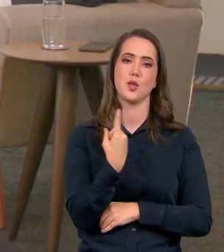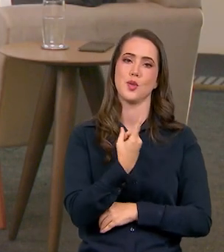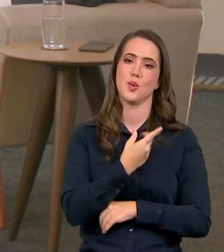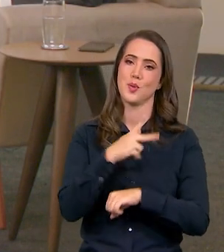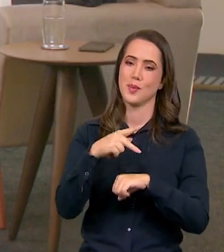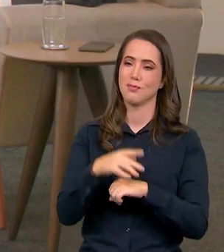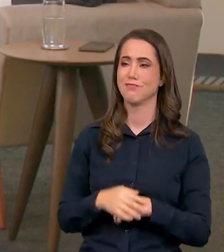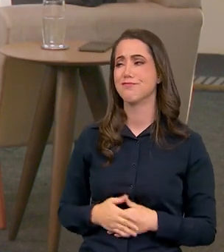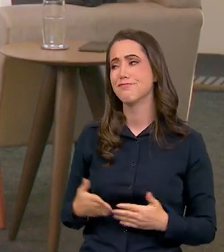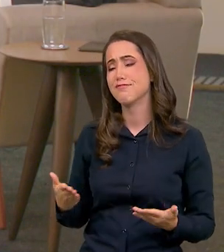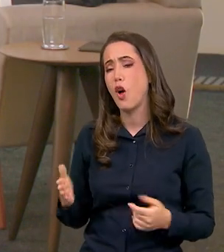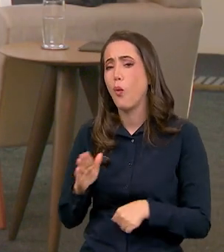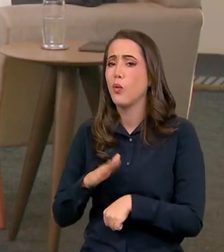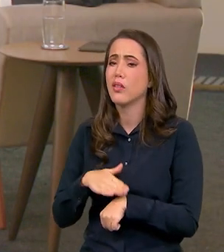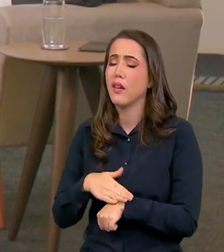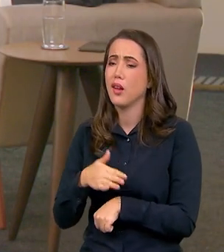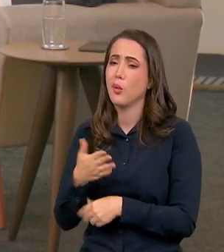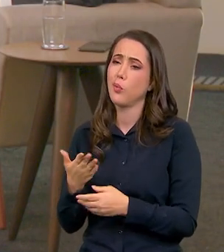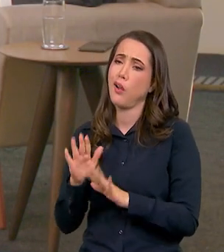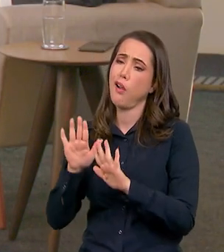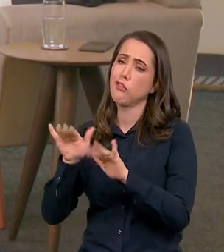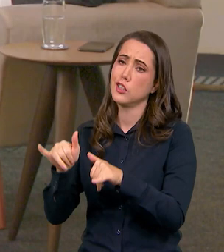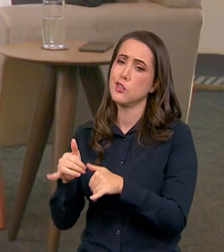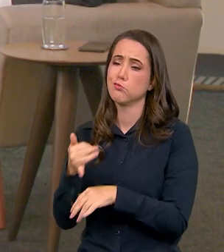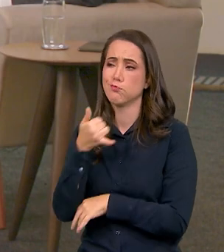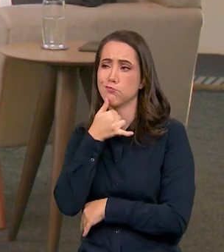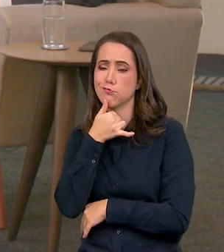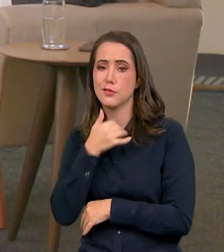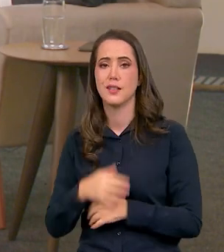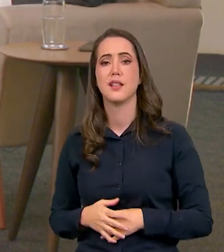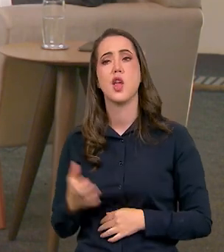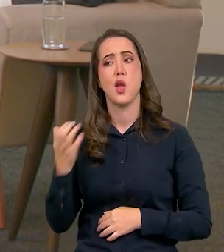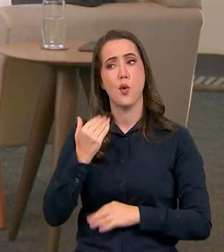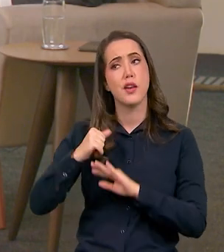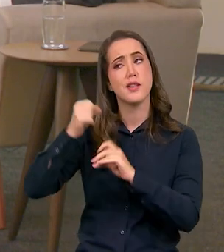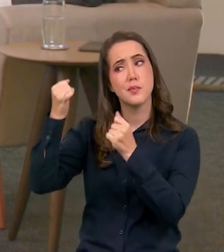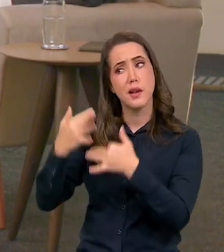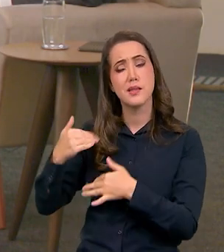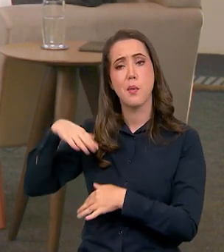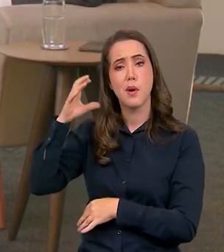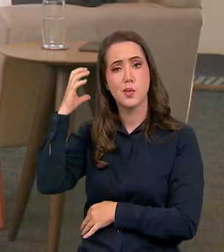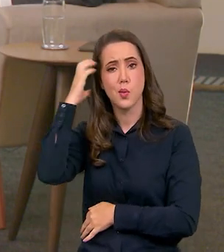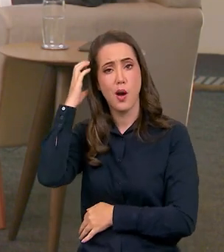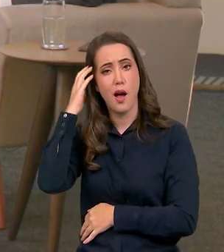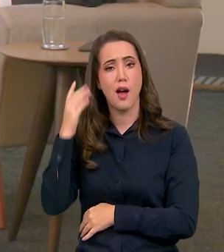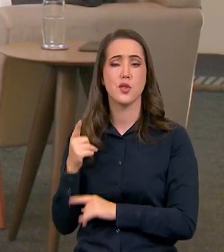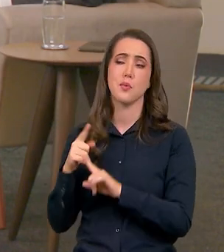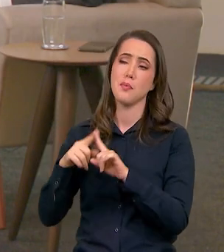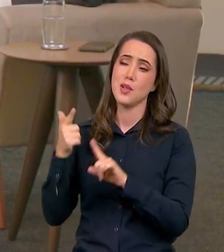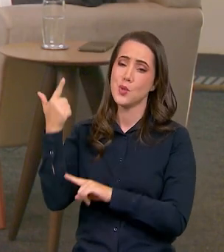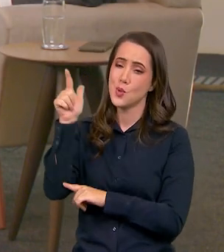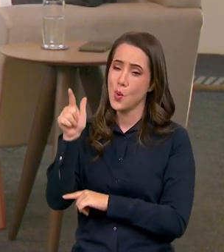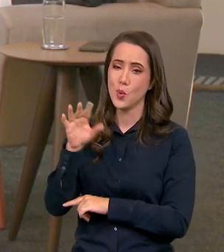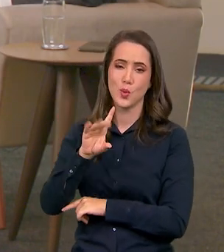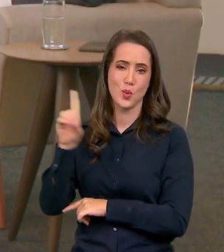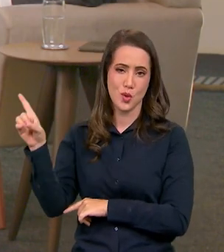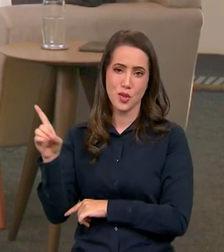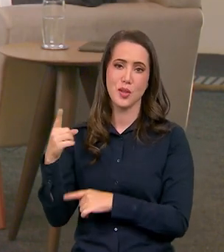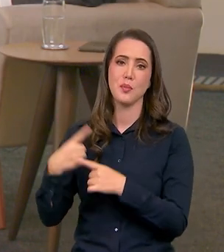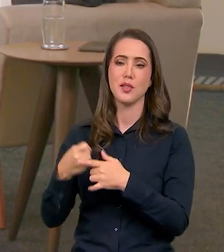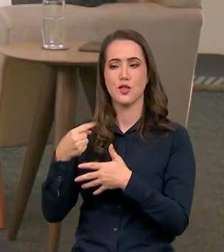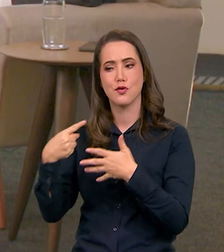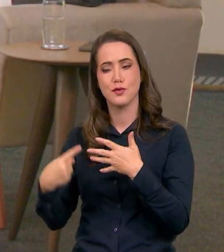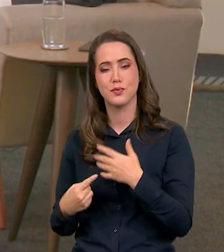infelizmente está acabando o nosso tempo Jaqueline queria falar mais do rádio mas fica para uma outra oportunidade a gente ainda tem bastante assunto para falar